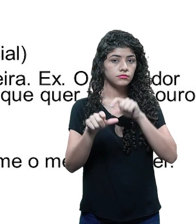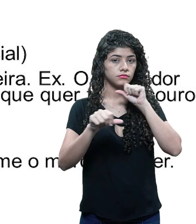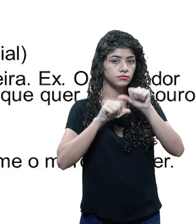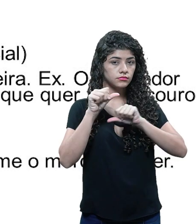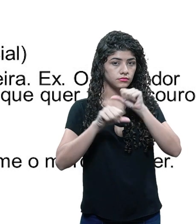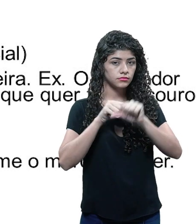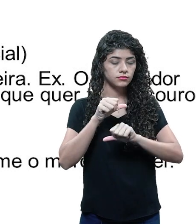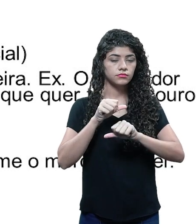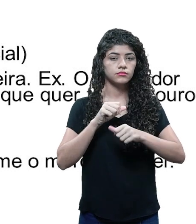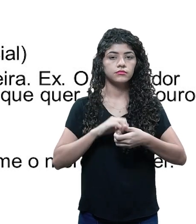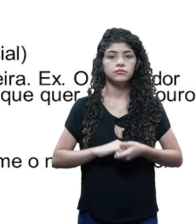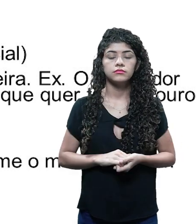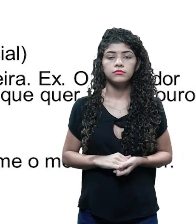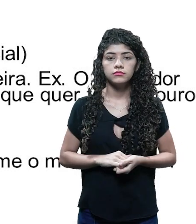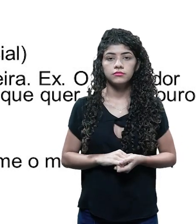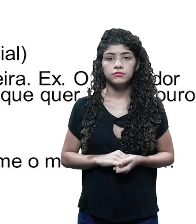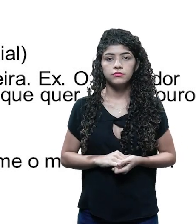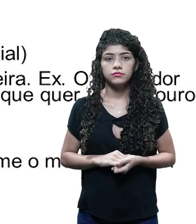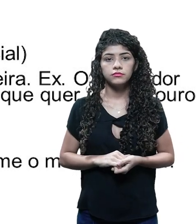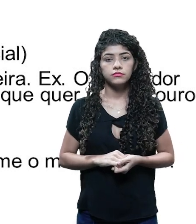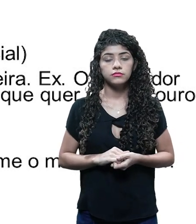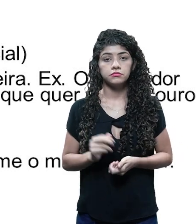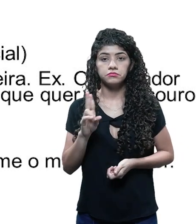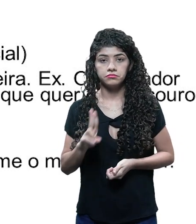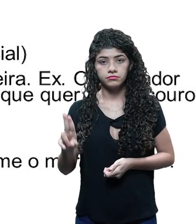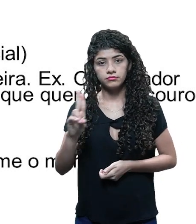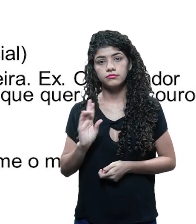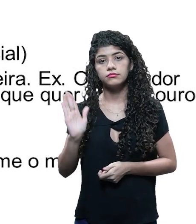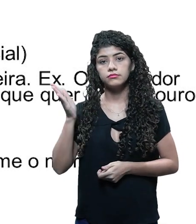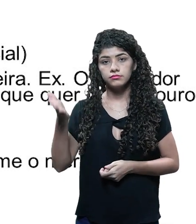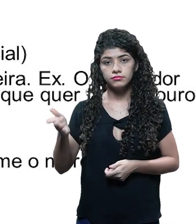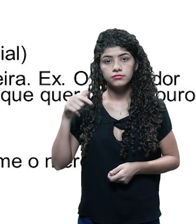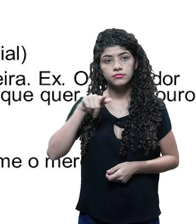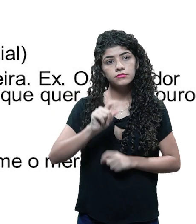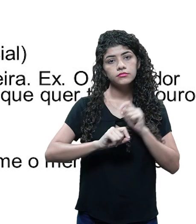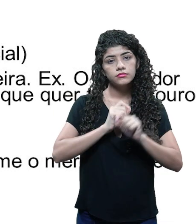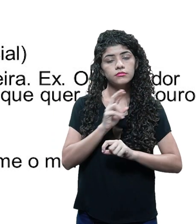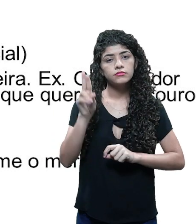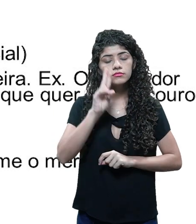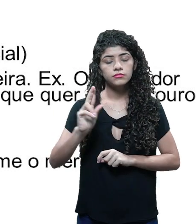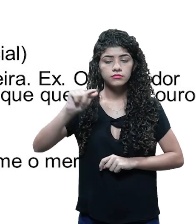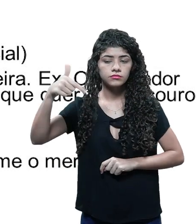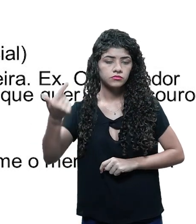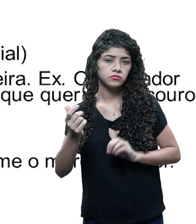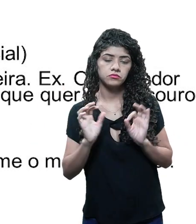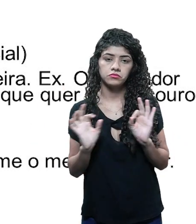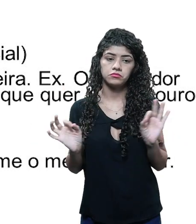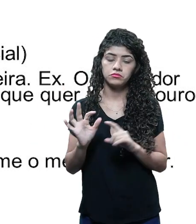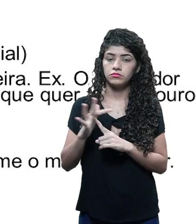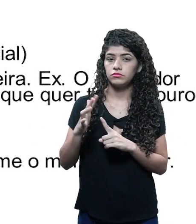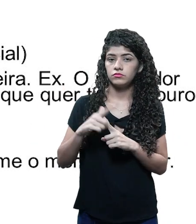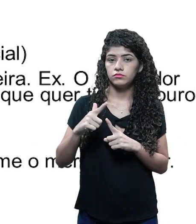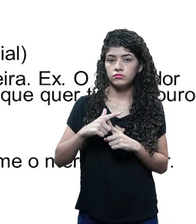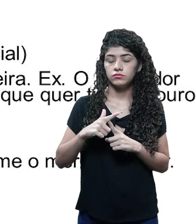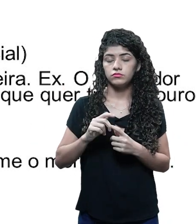transformada. Sua ideia pode ser algo já usado, certo? Que você vai utilizar de outra maneira.